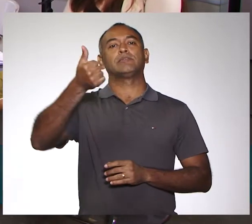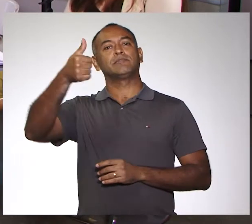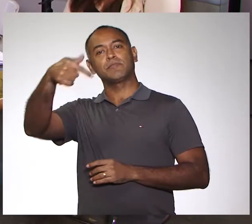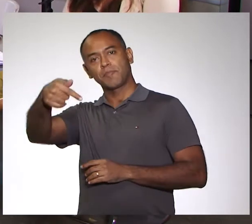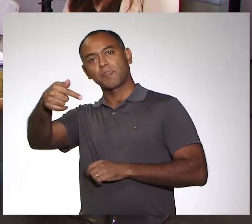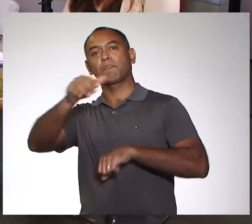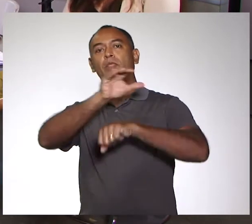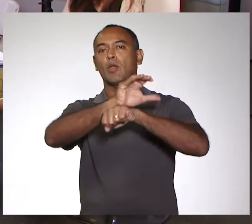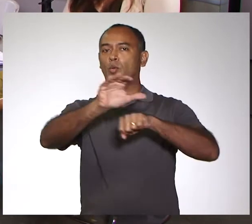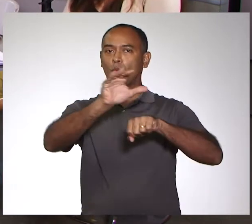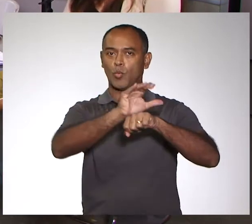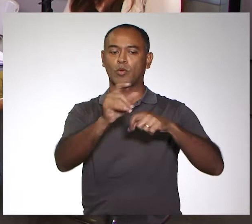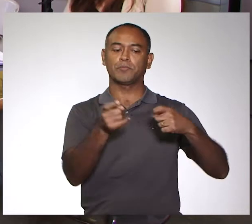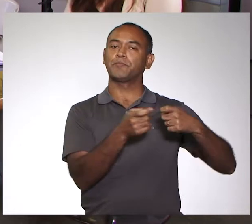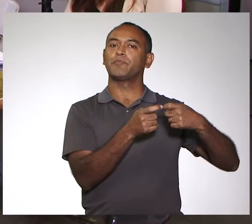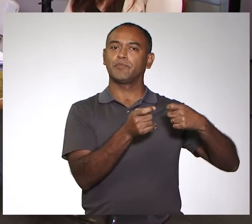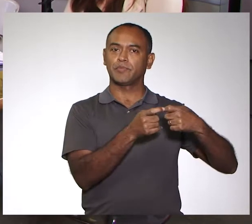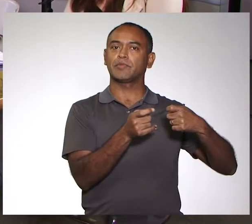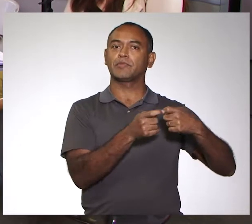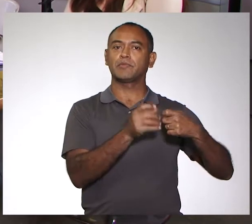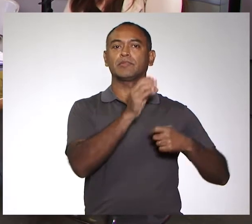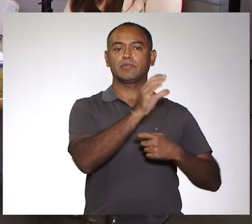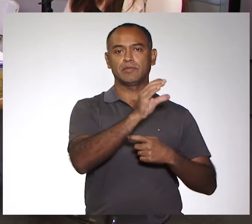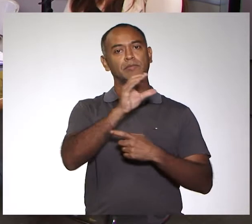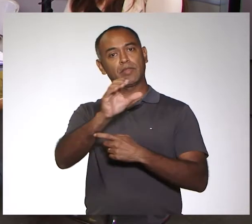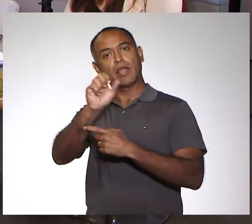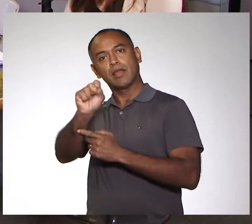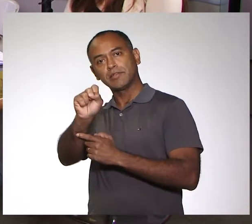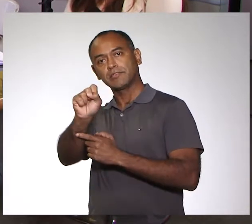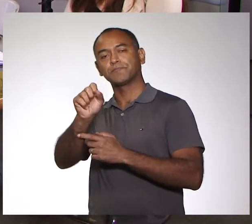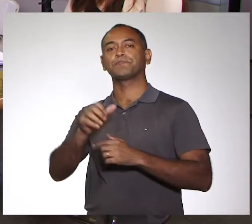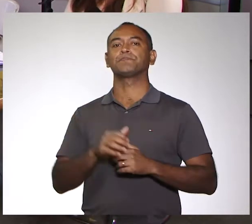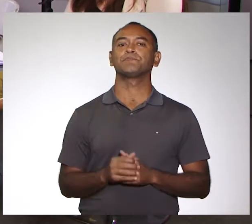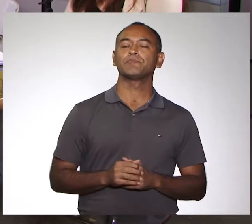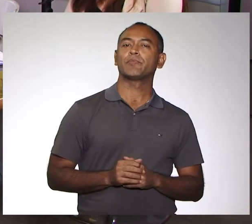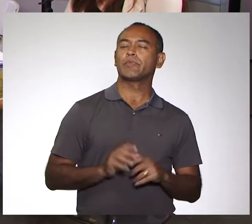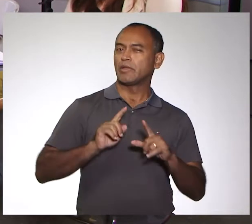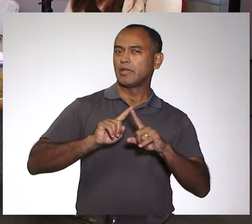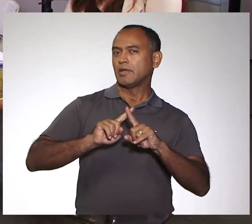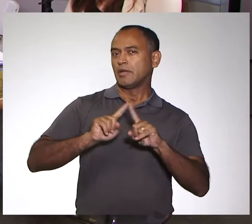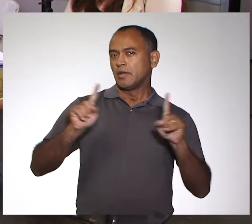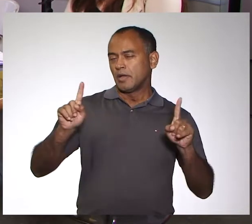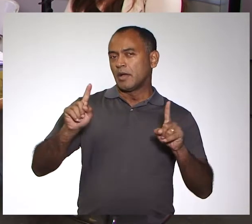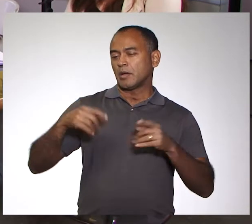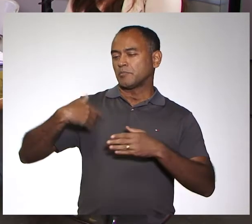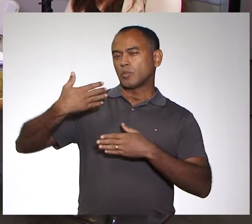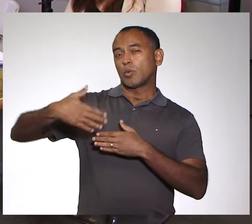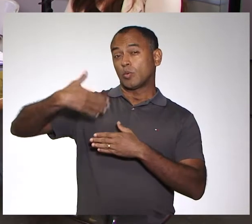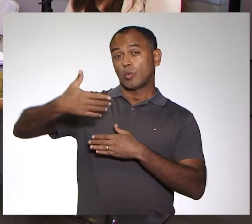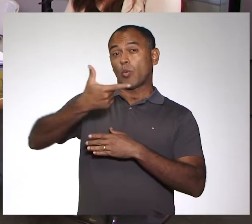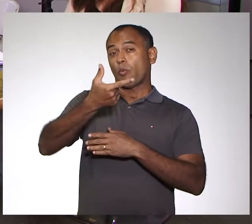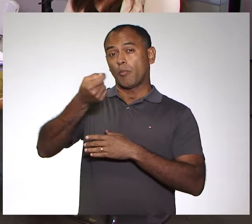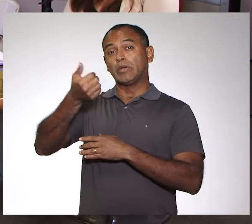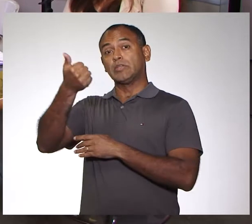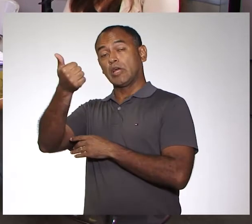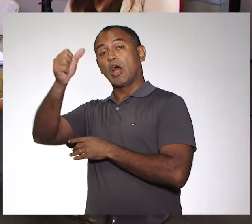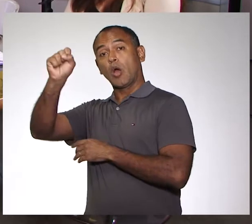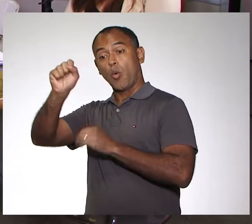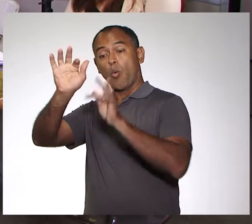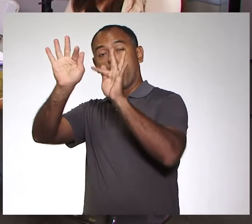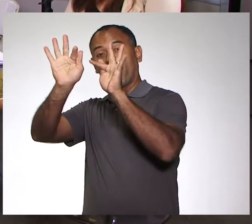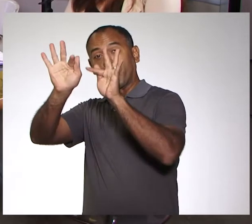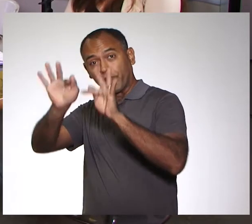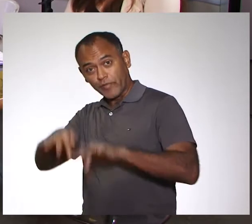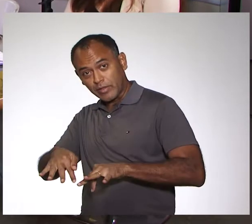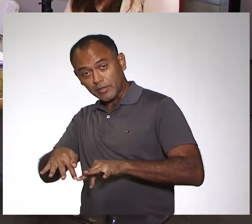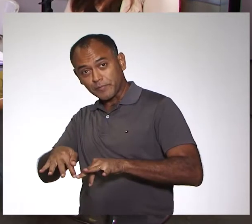também lá para curso de Medicina do Centro de Ciências da Saúde. Mas somente em 2018, no